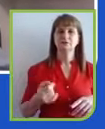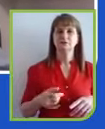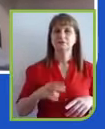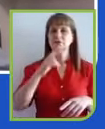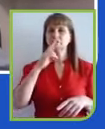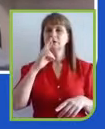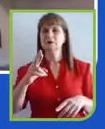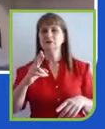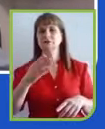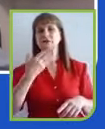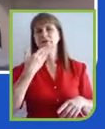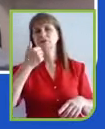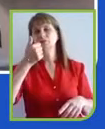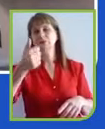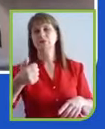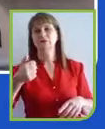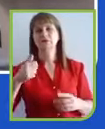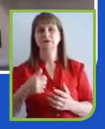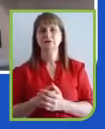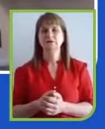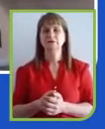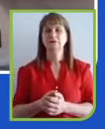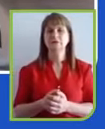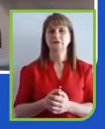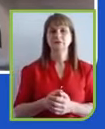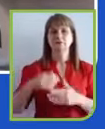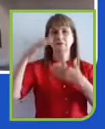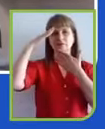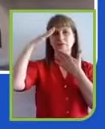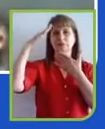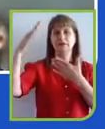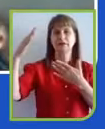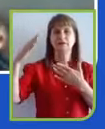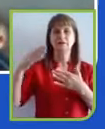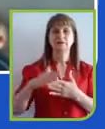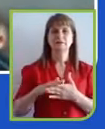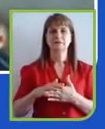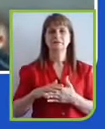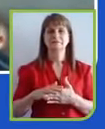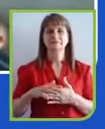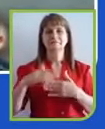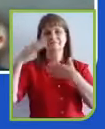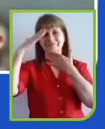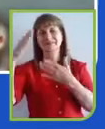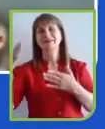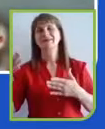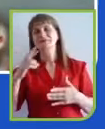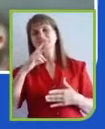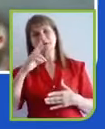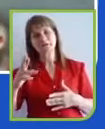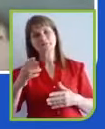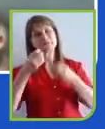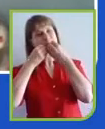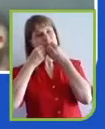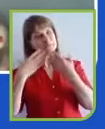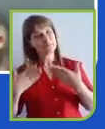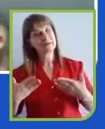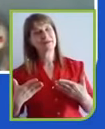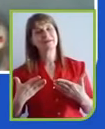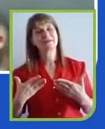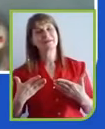acionistas. Legal, Renato. Obrigado. Isso saiu bem. Eu também não vejo essa